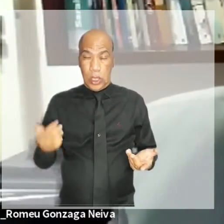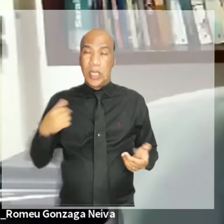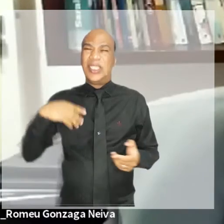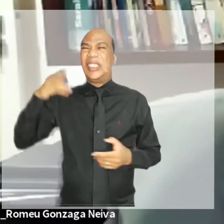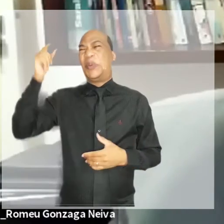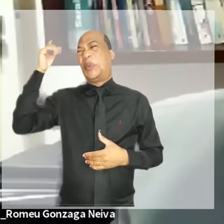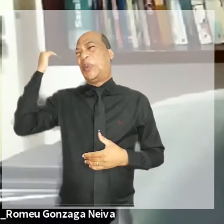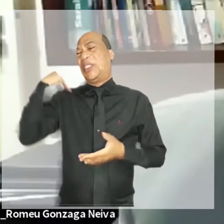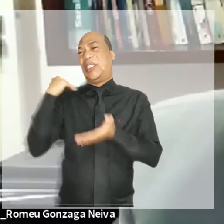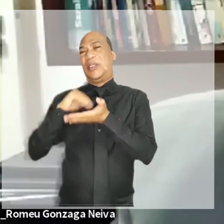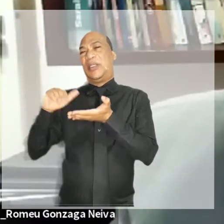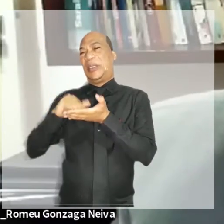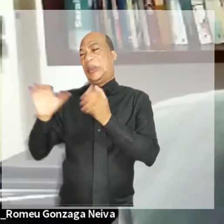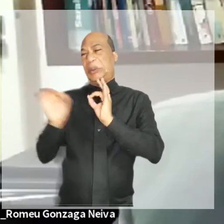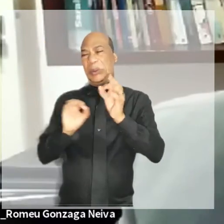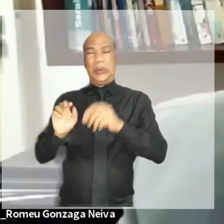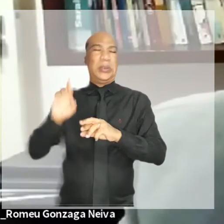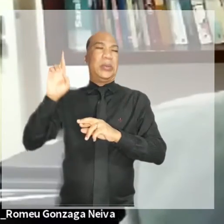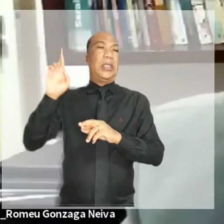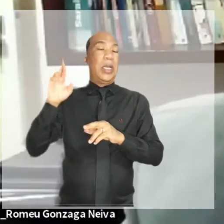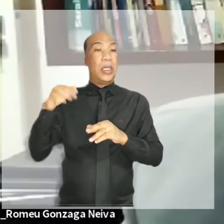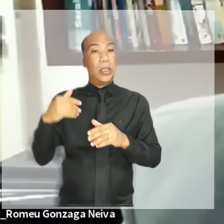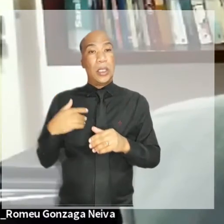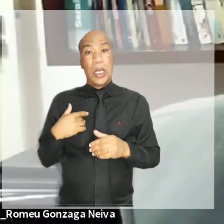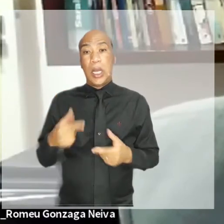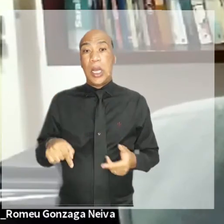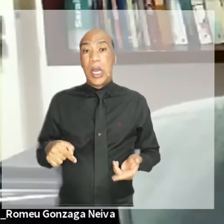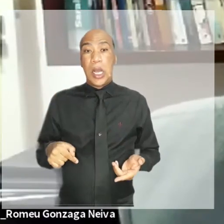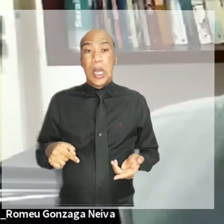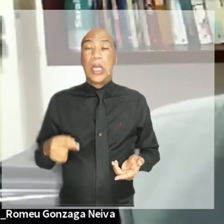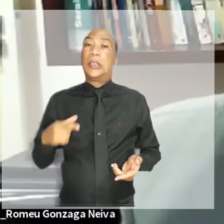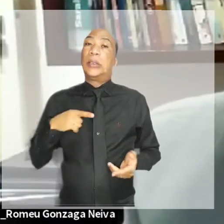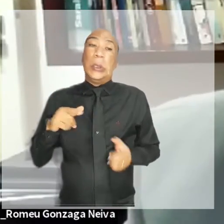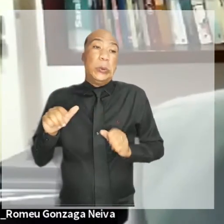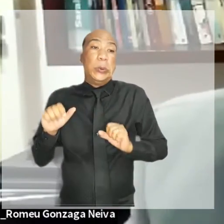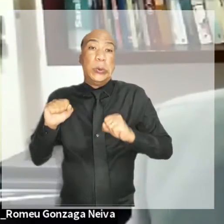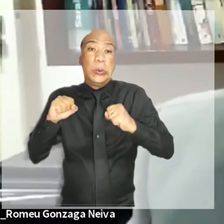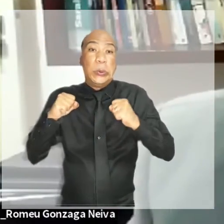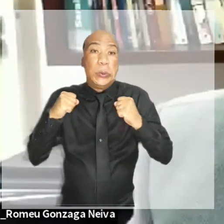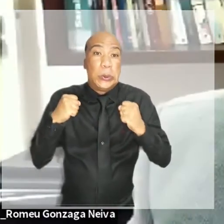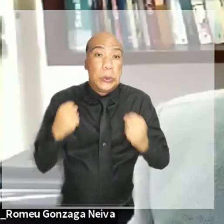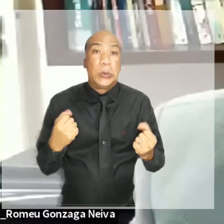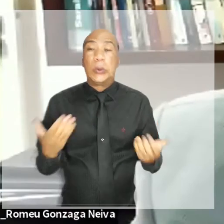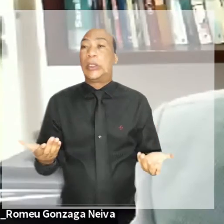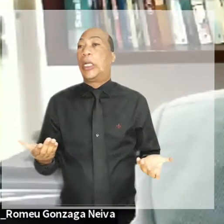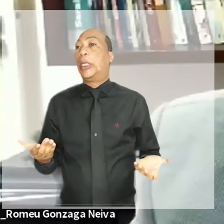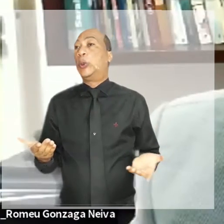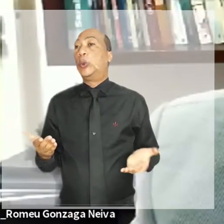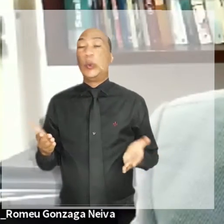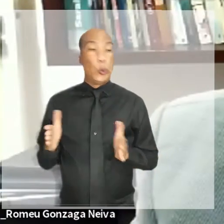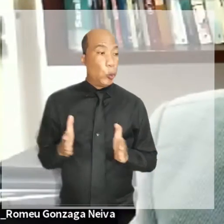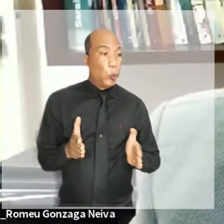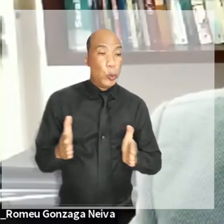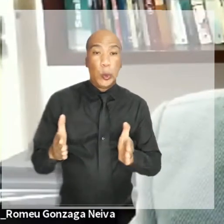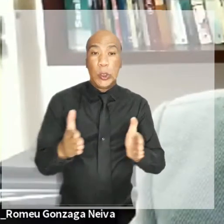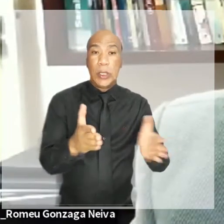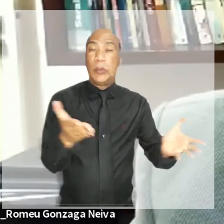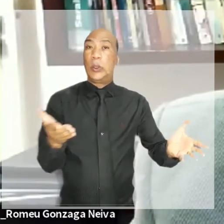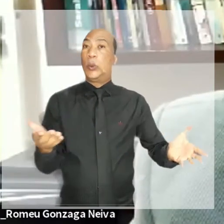especificamente nessa, tem trilhado o caminho da inovação